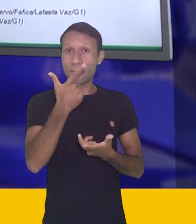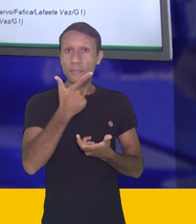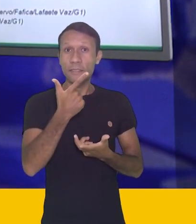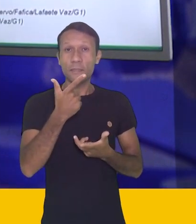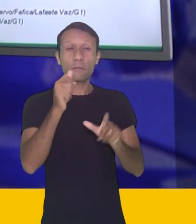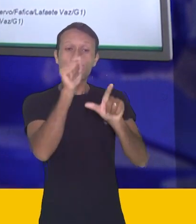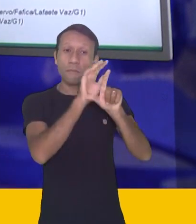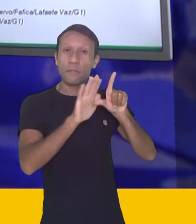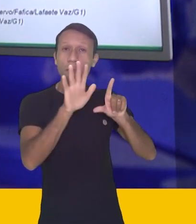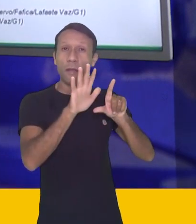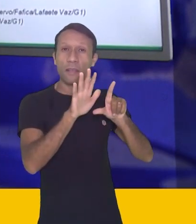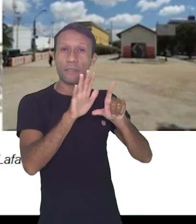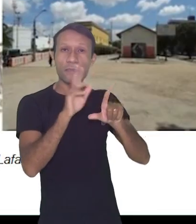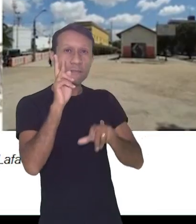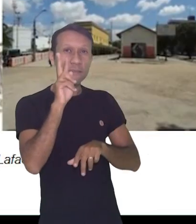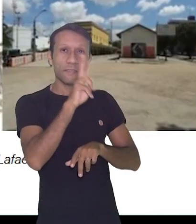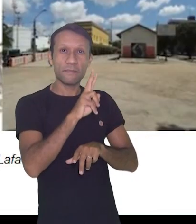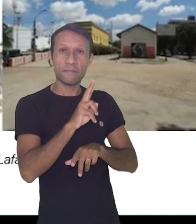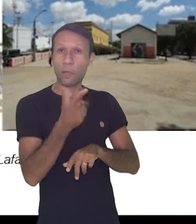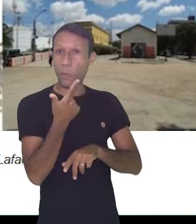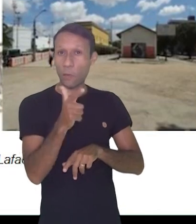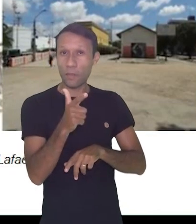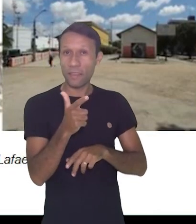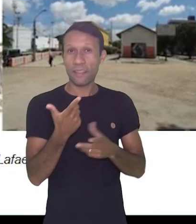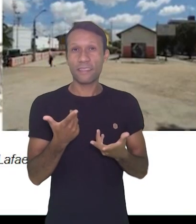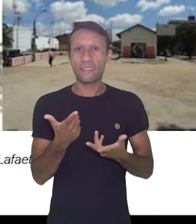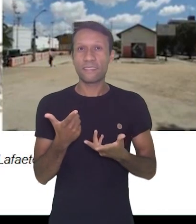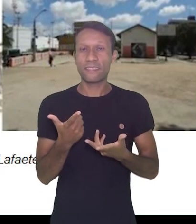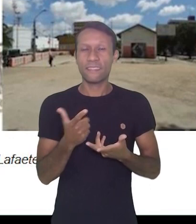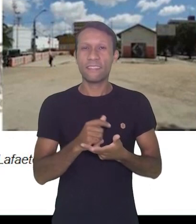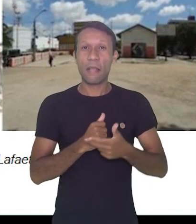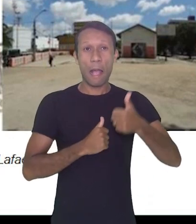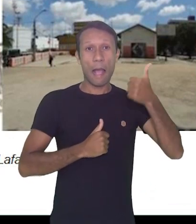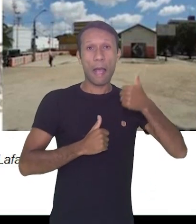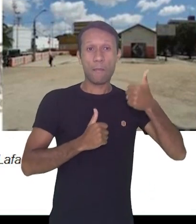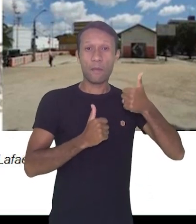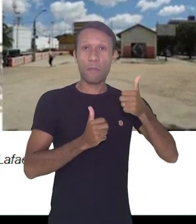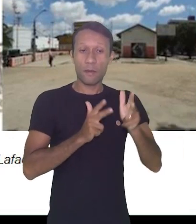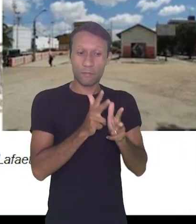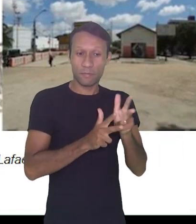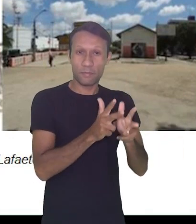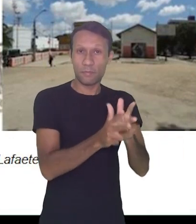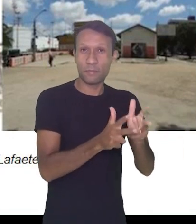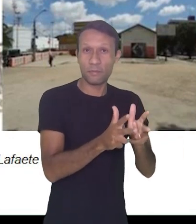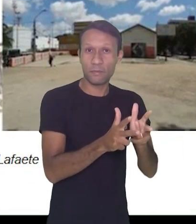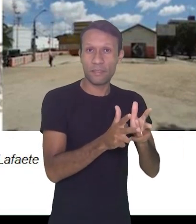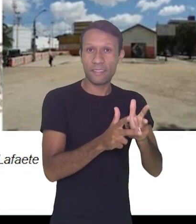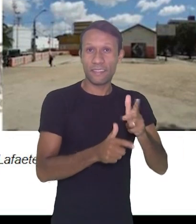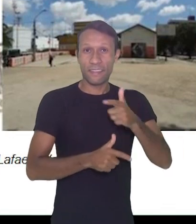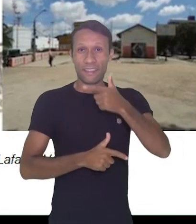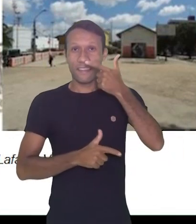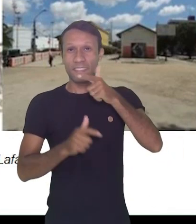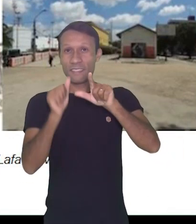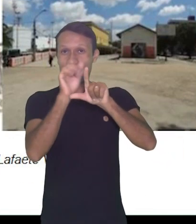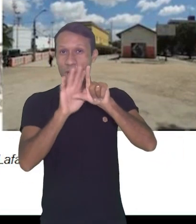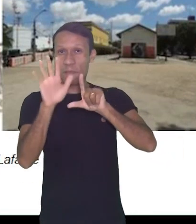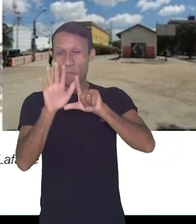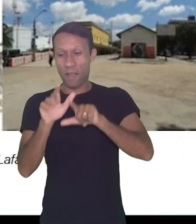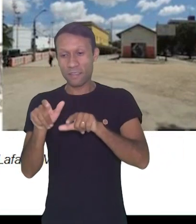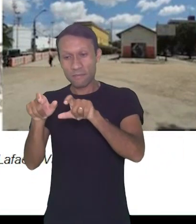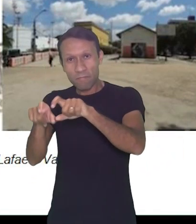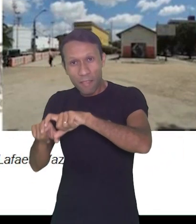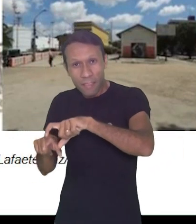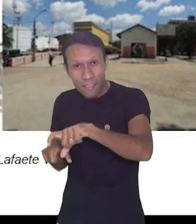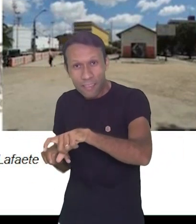não existe, né? O trem está passando na primeira imagem na década de 50, enquanto na segunda você não tem exatamente